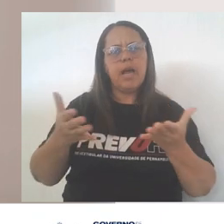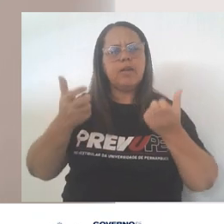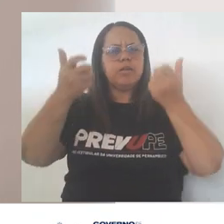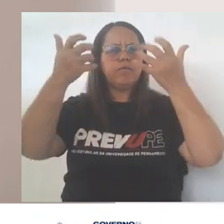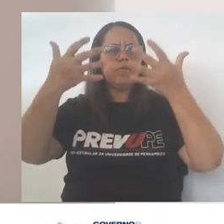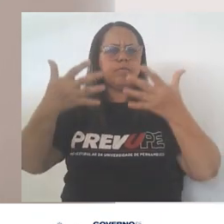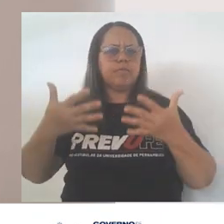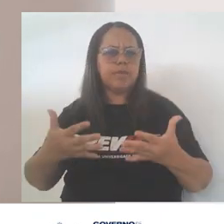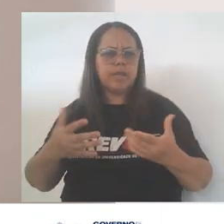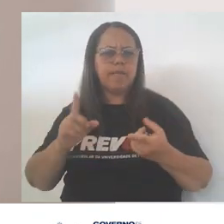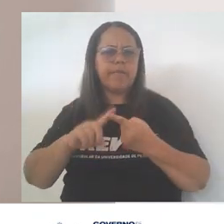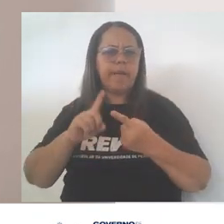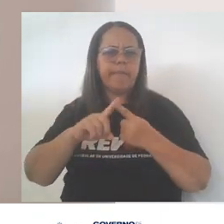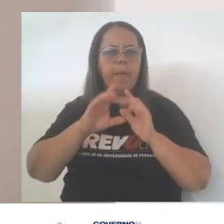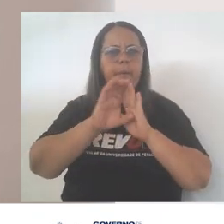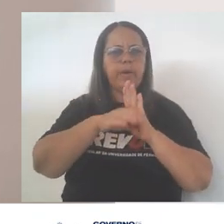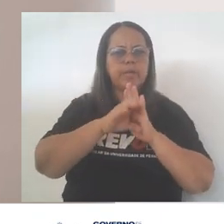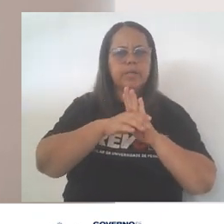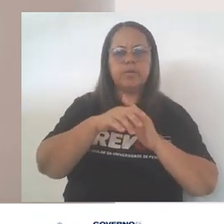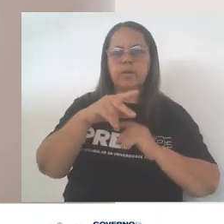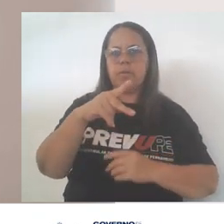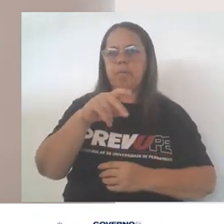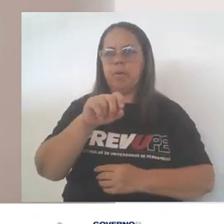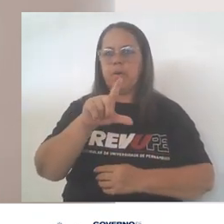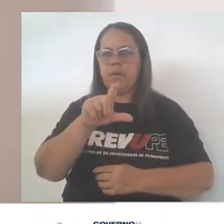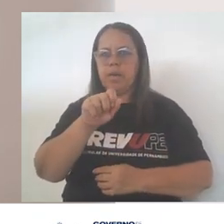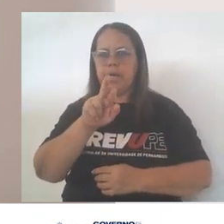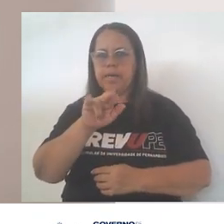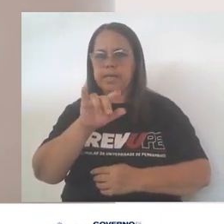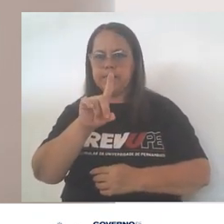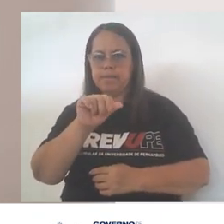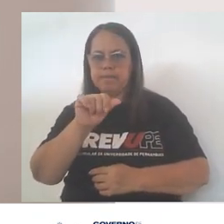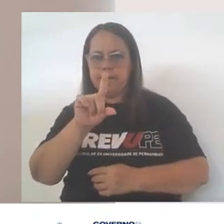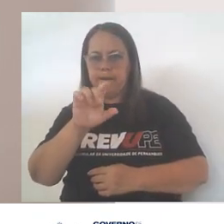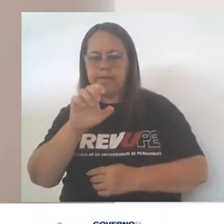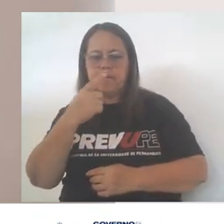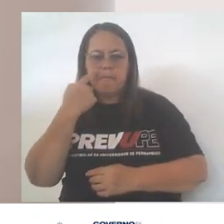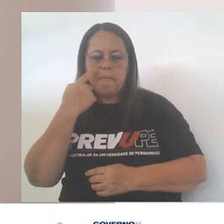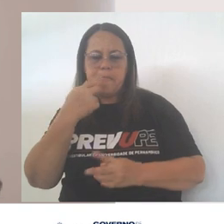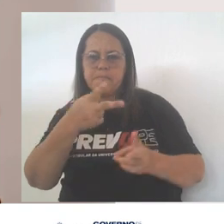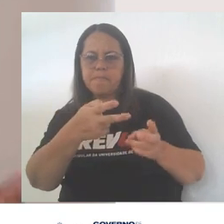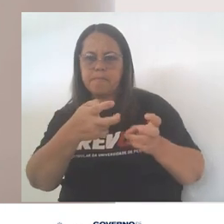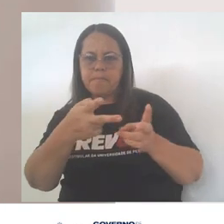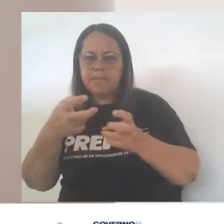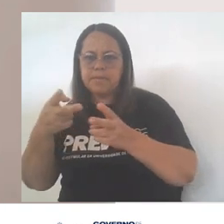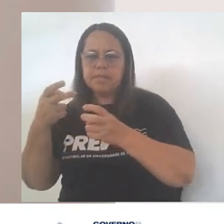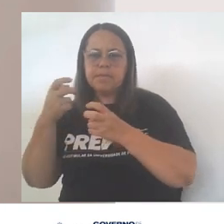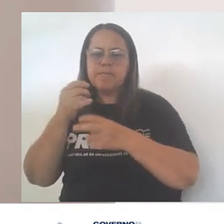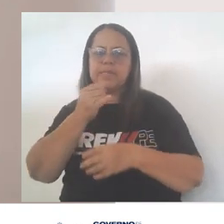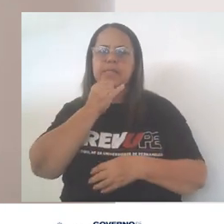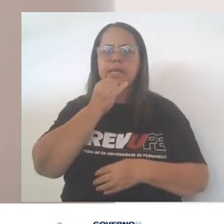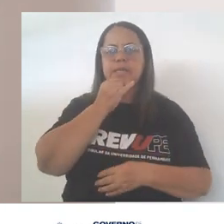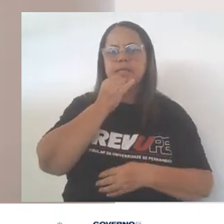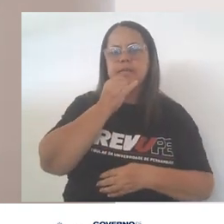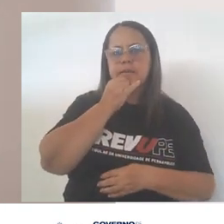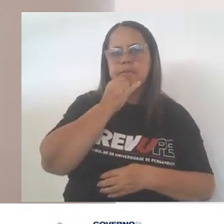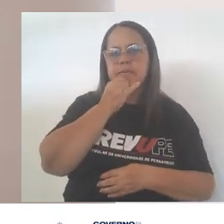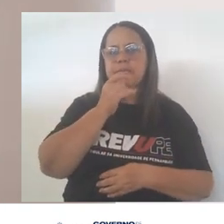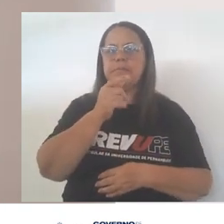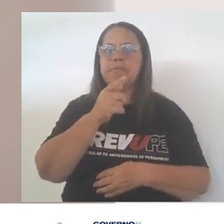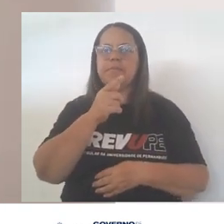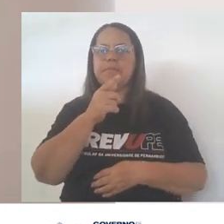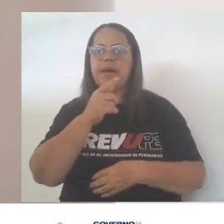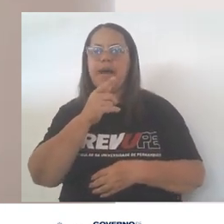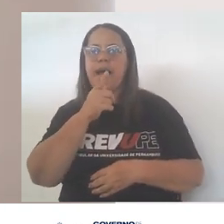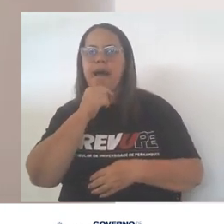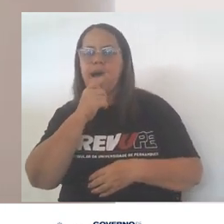vamos retomar o conceito de polaridade, vendo alguns exemplos de moléculas polares, como o caso da água e